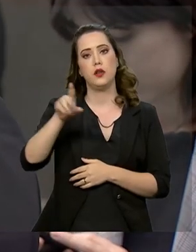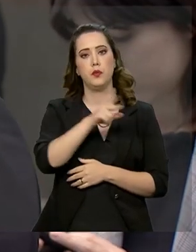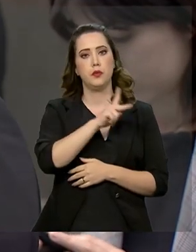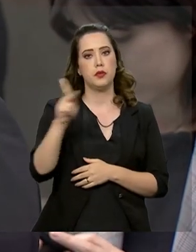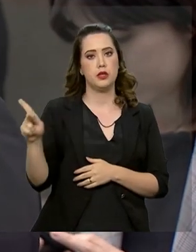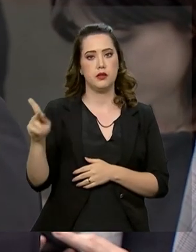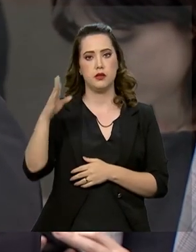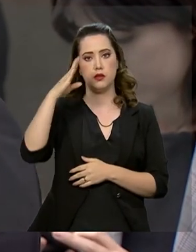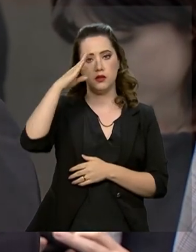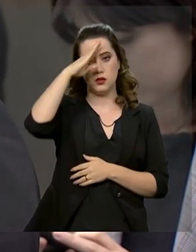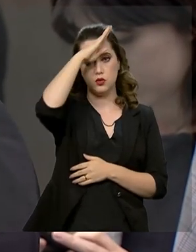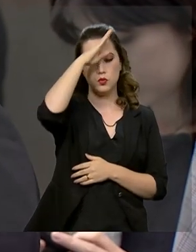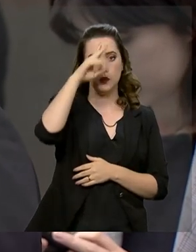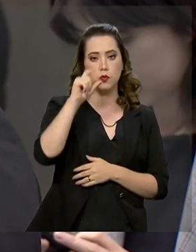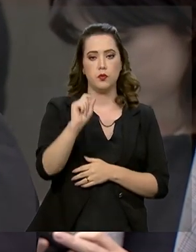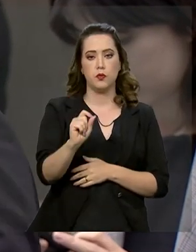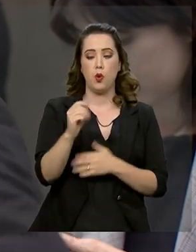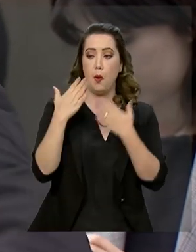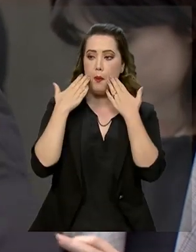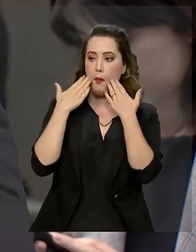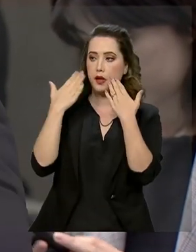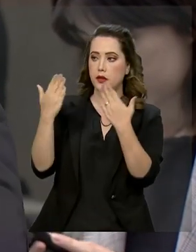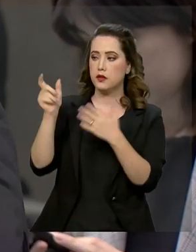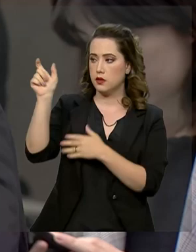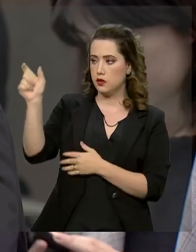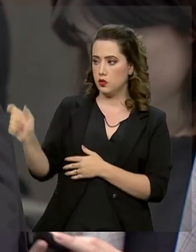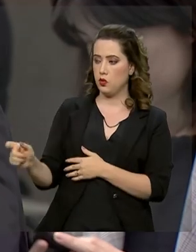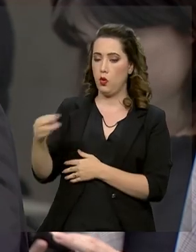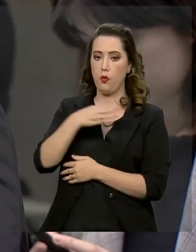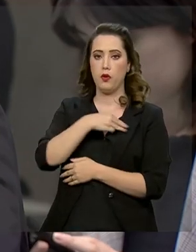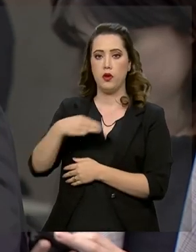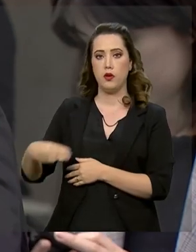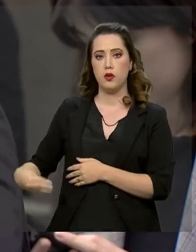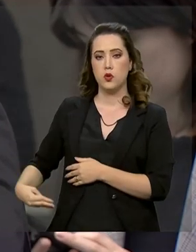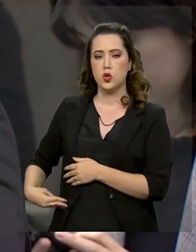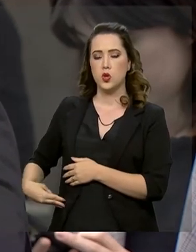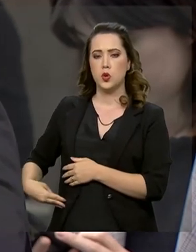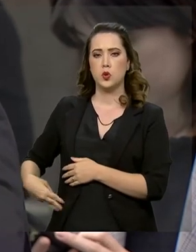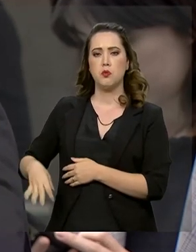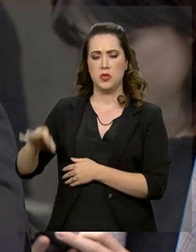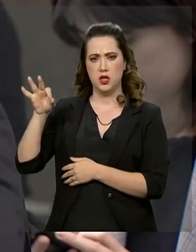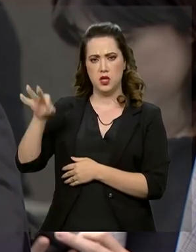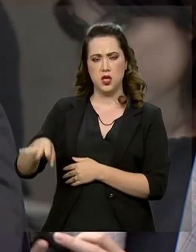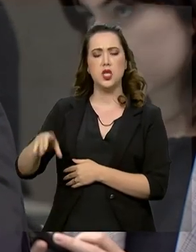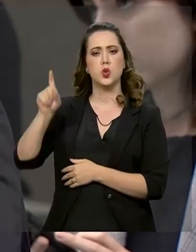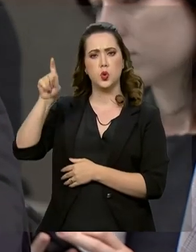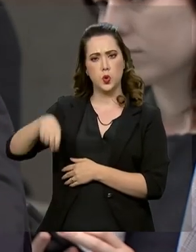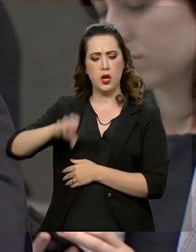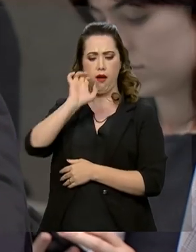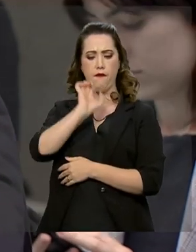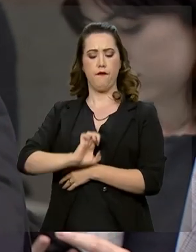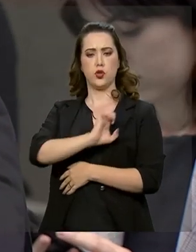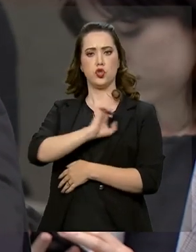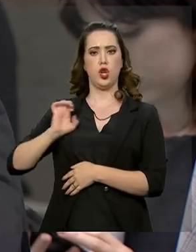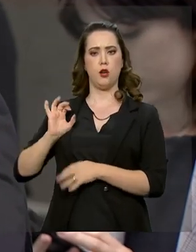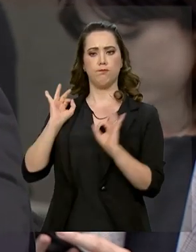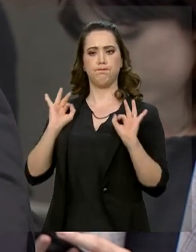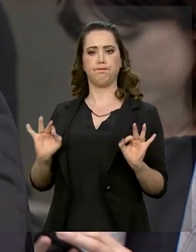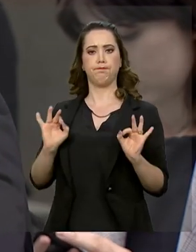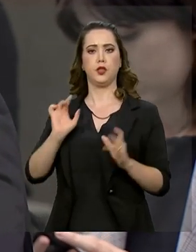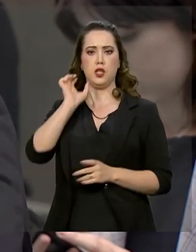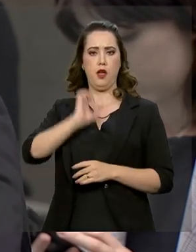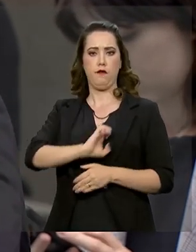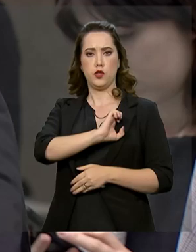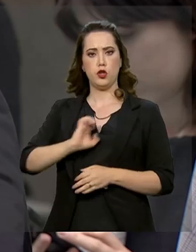o apresentou como sendo um ministro terrivelmente evangélico. Uma semana